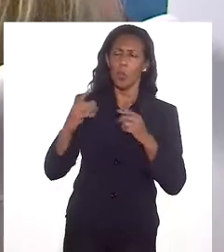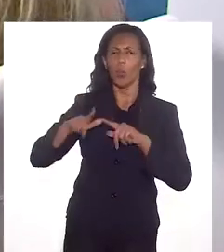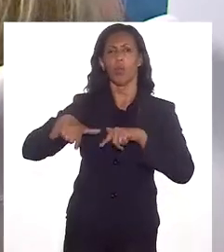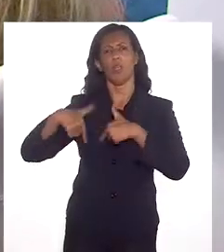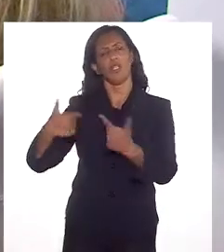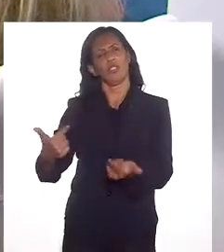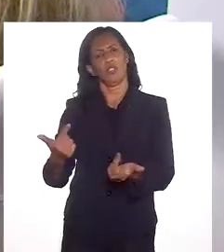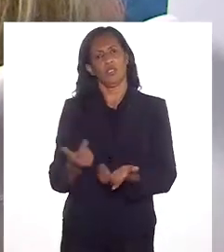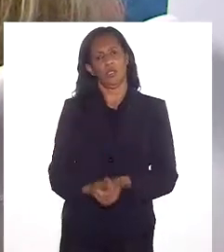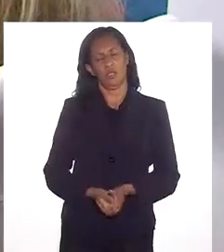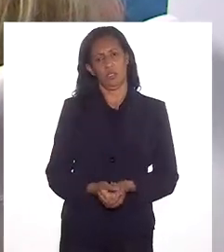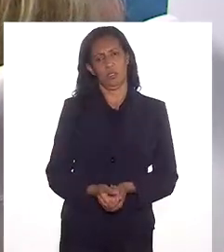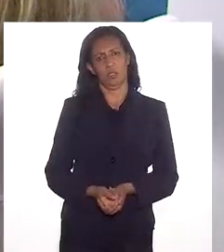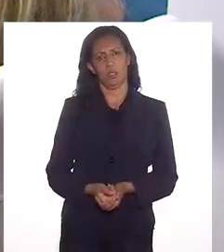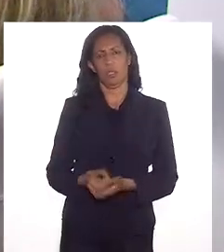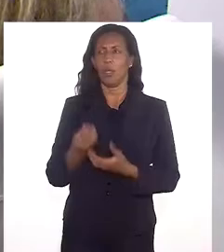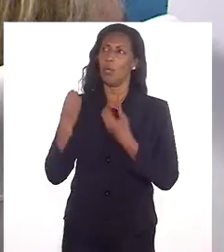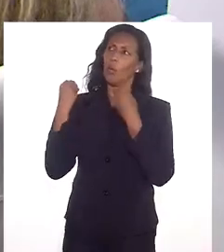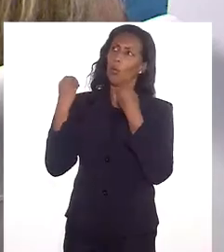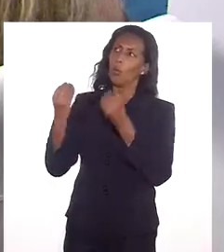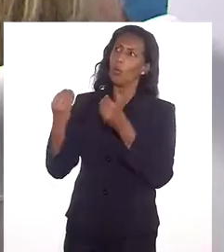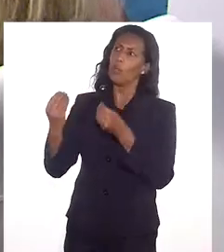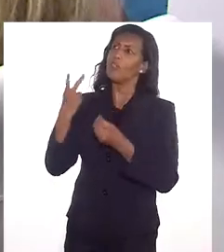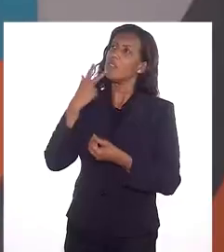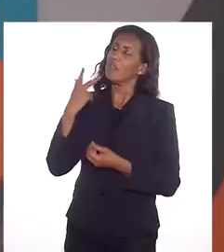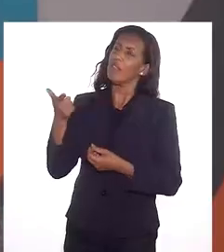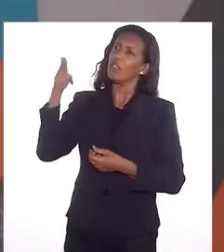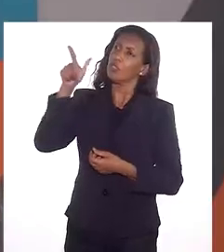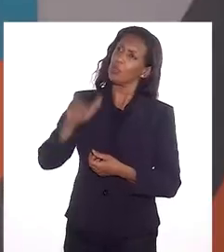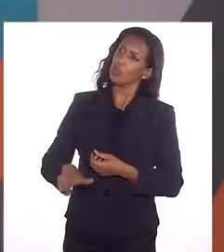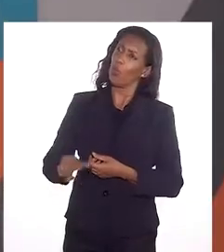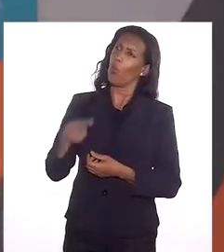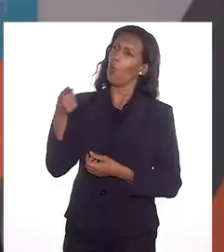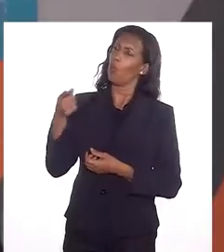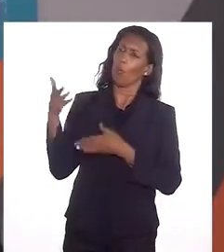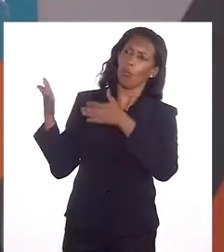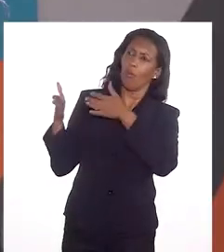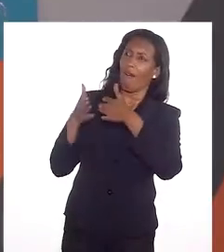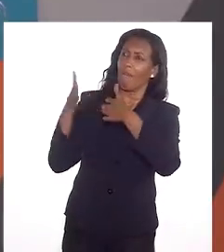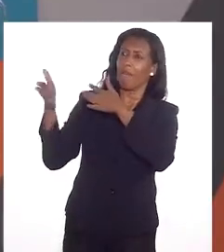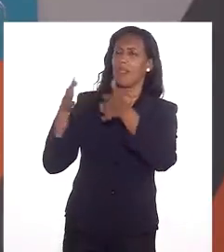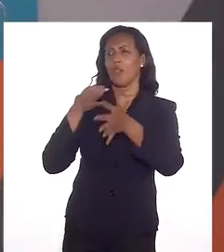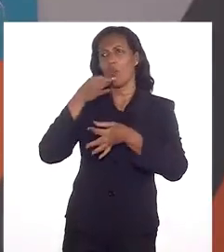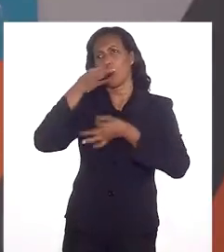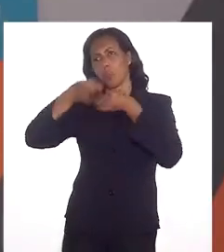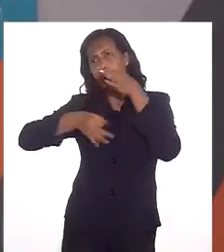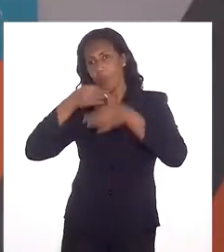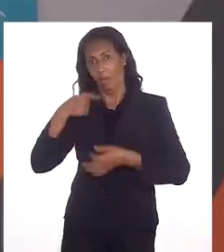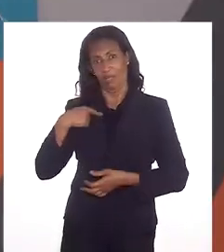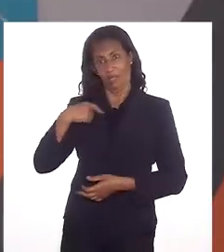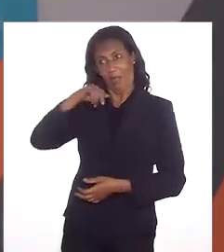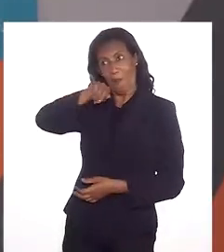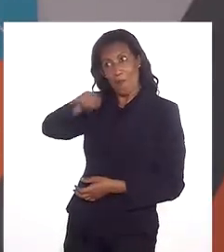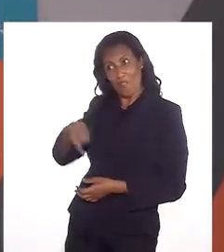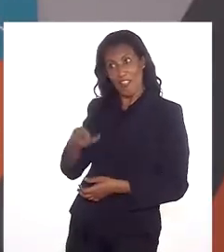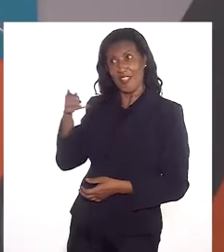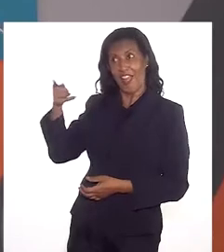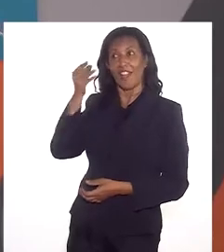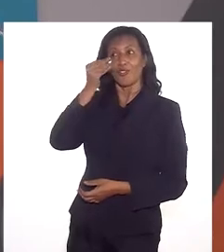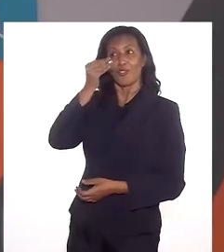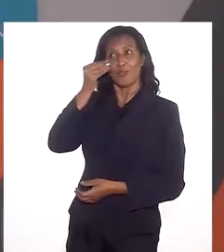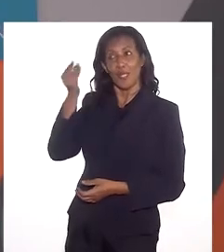isso, Andréia? O você diria, novamente, como uma dica, um caminho? Porque a gente tem que aproveitar